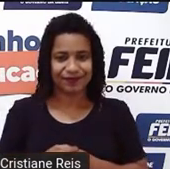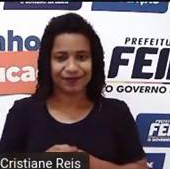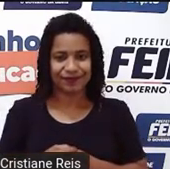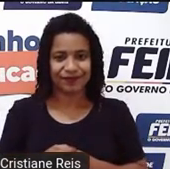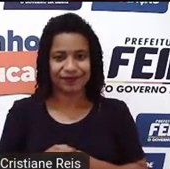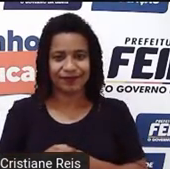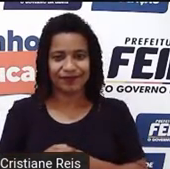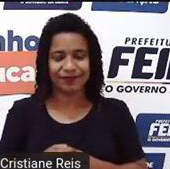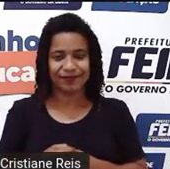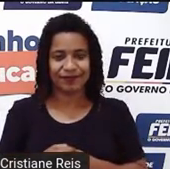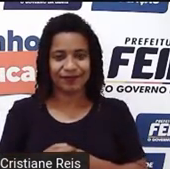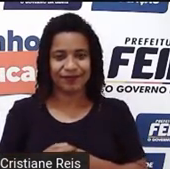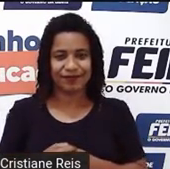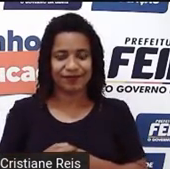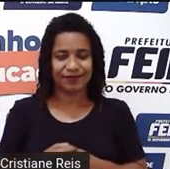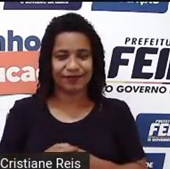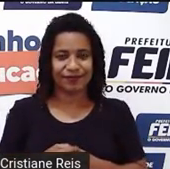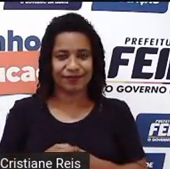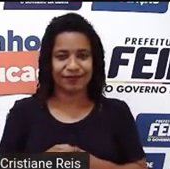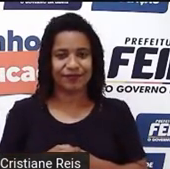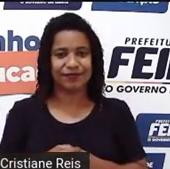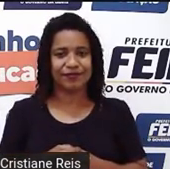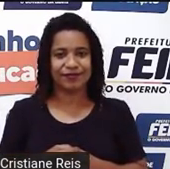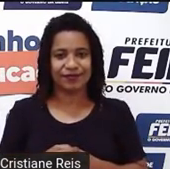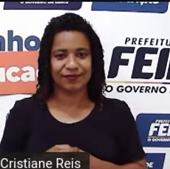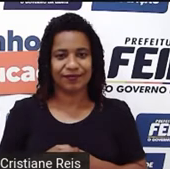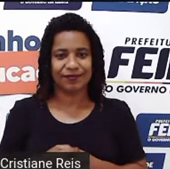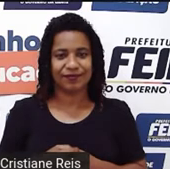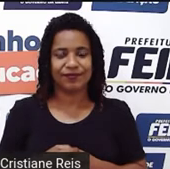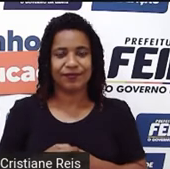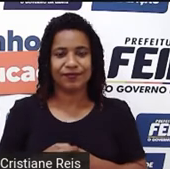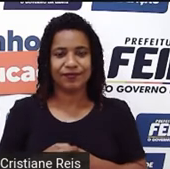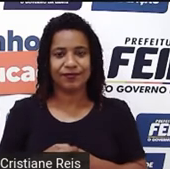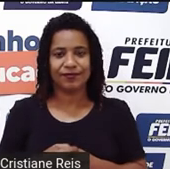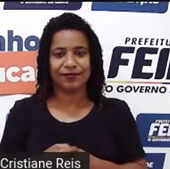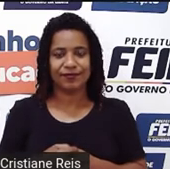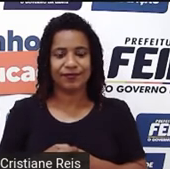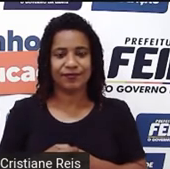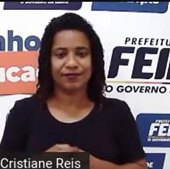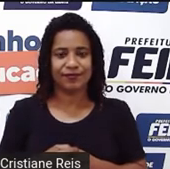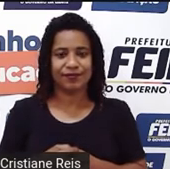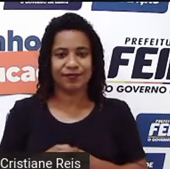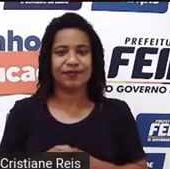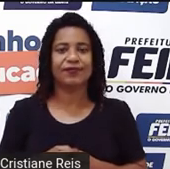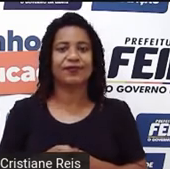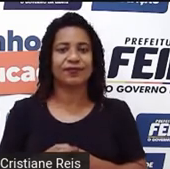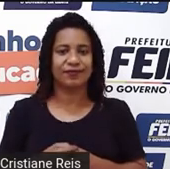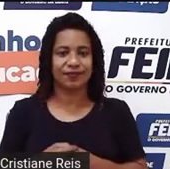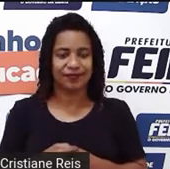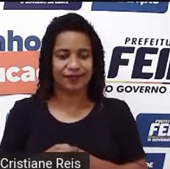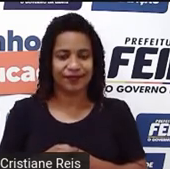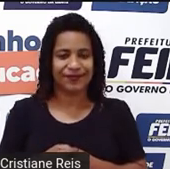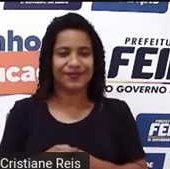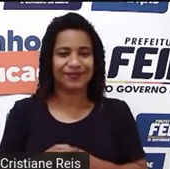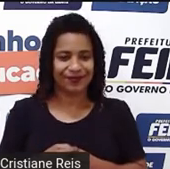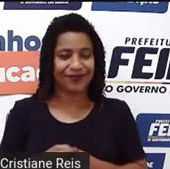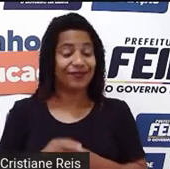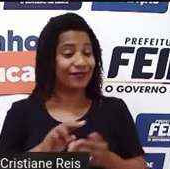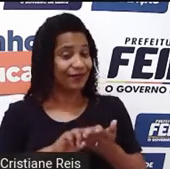celebration that officially started in 1976 in the United States.